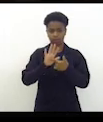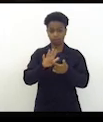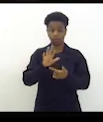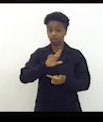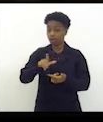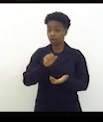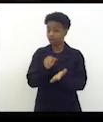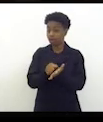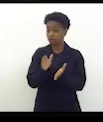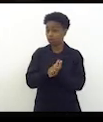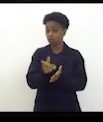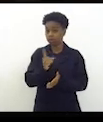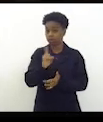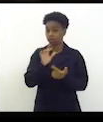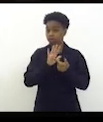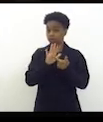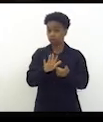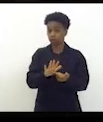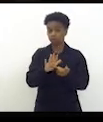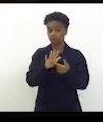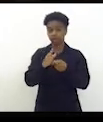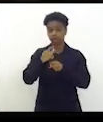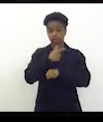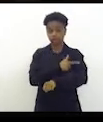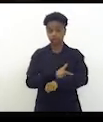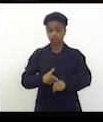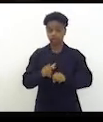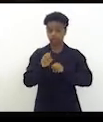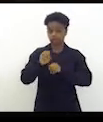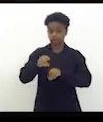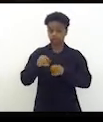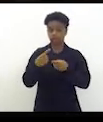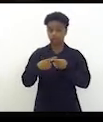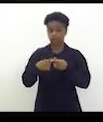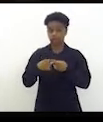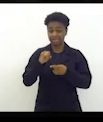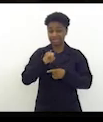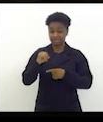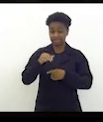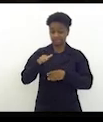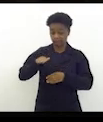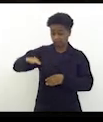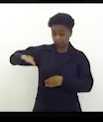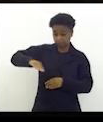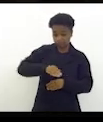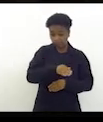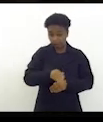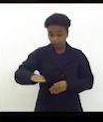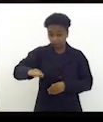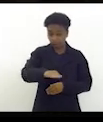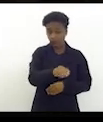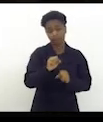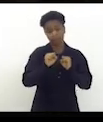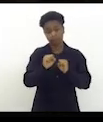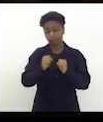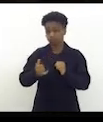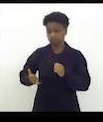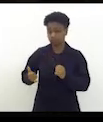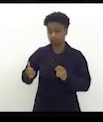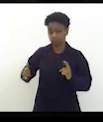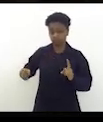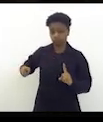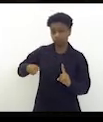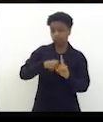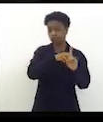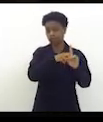educando porque na descida da serra acima de 50 já tem um índice de acidentes imenso